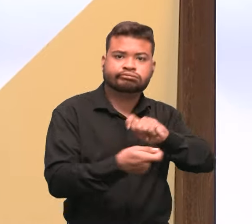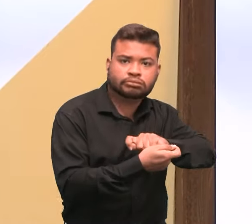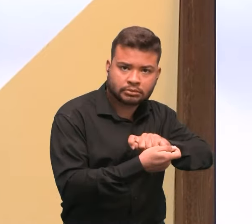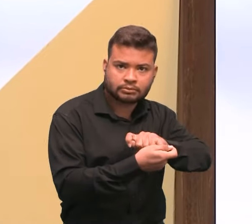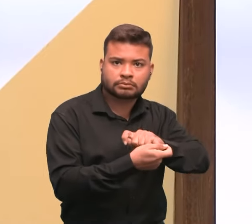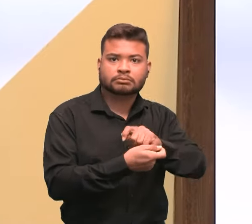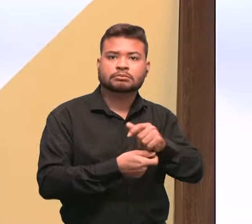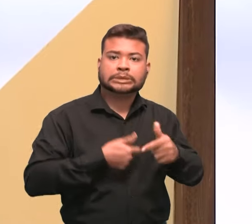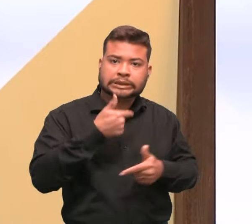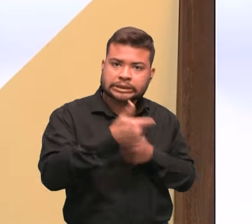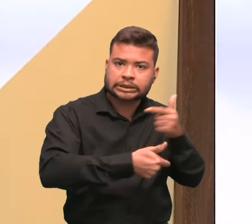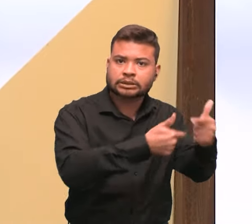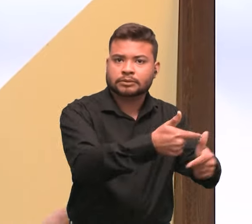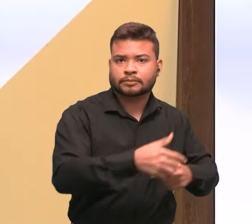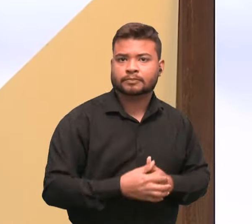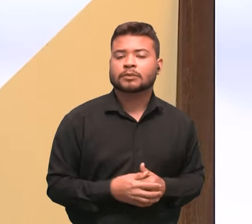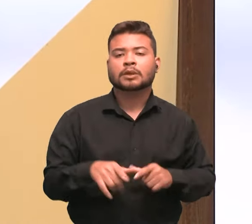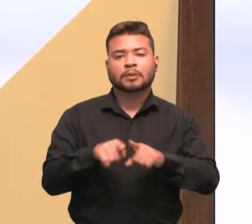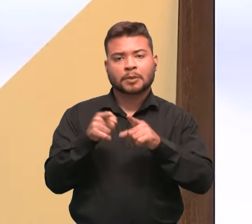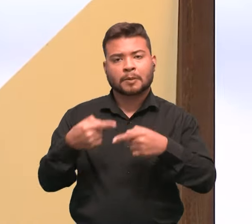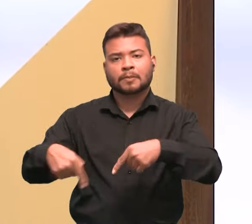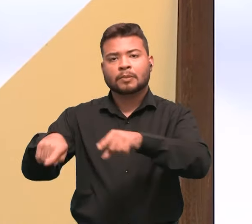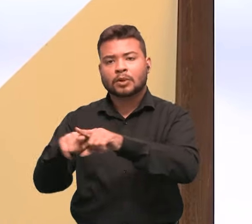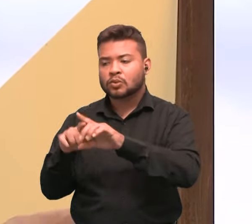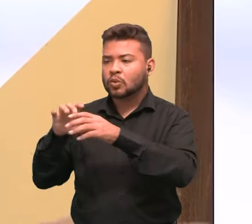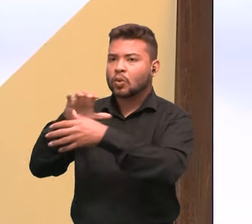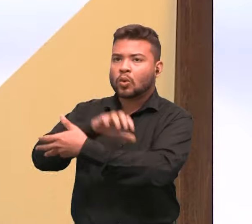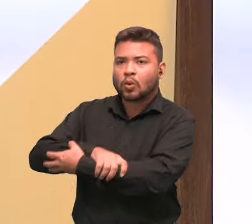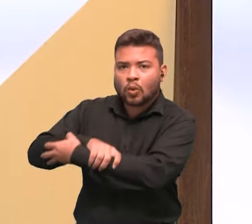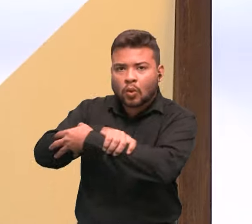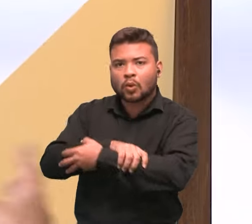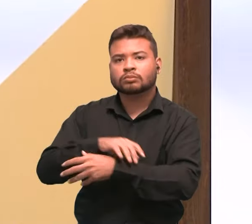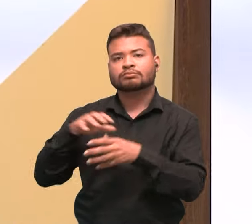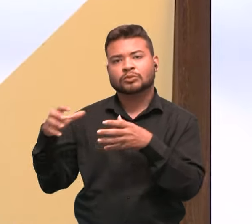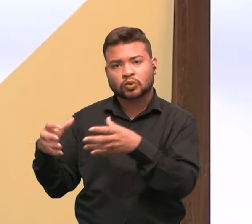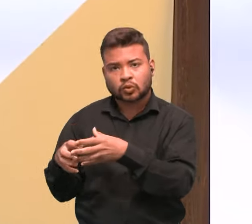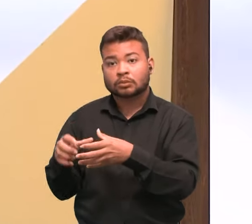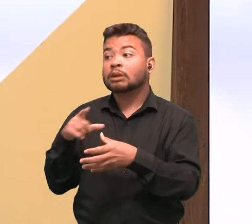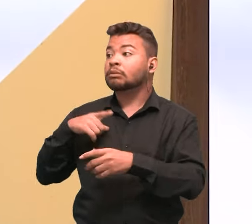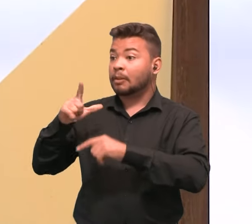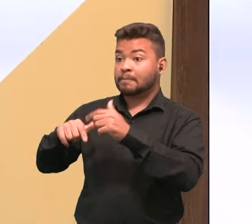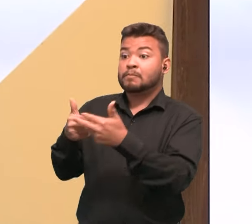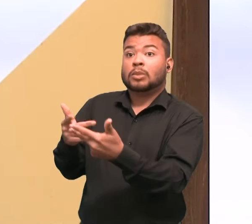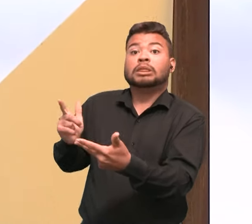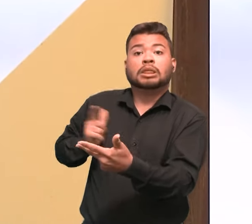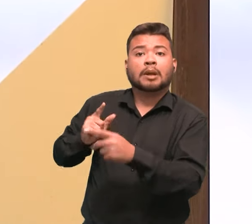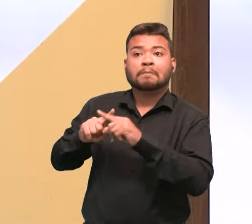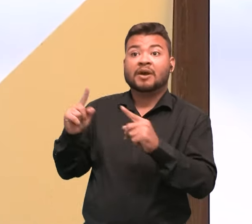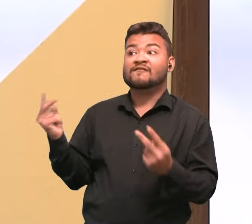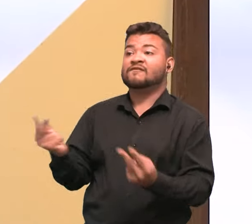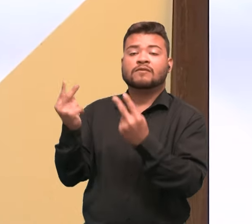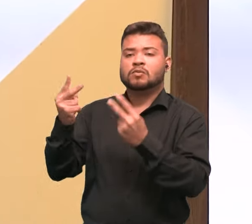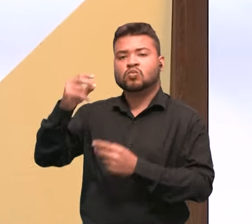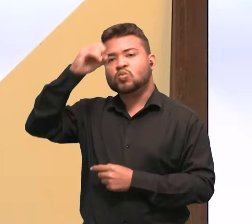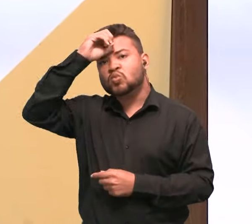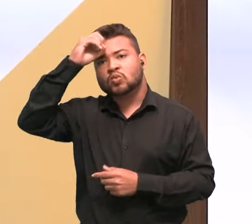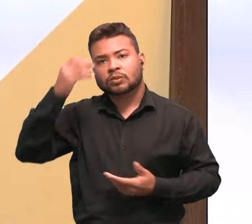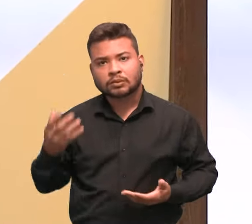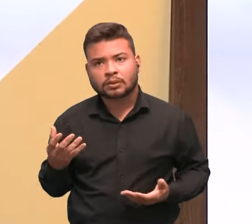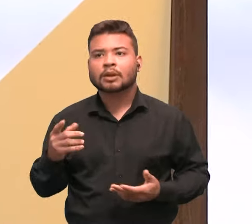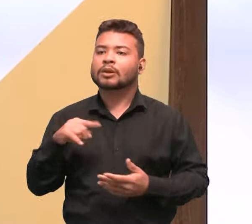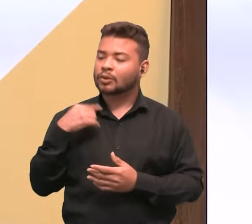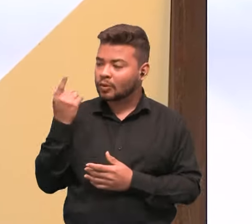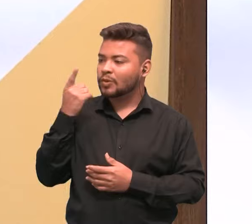outros trabalhos com comunidades e cooperativas que elas têm um produto, não sabem o valor que tem naquele produto e a gente consegue desenvolver um